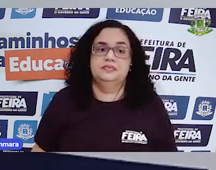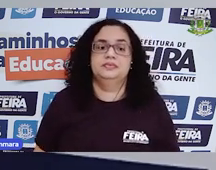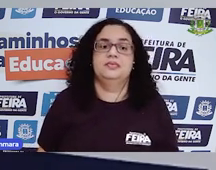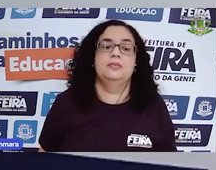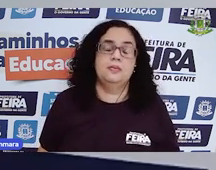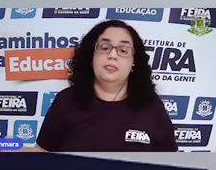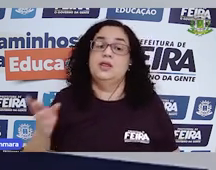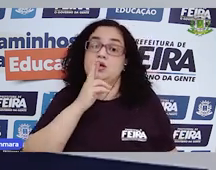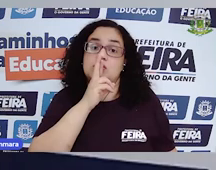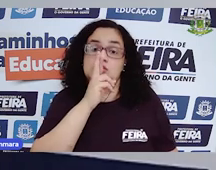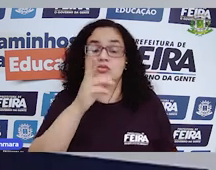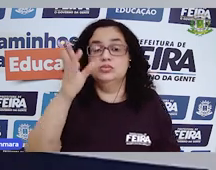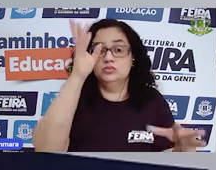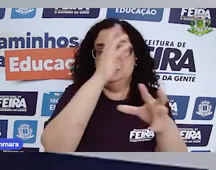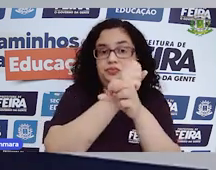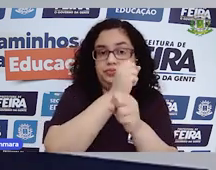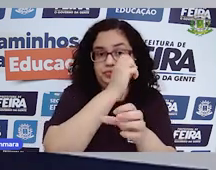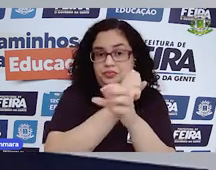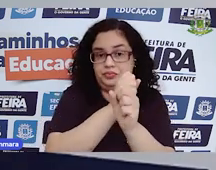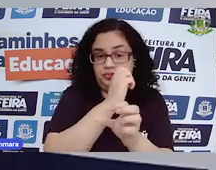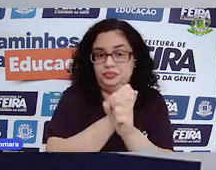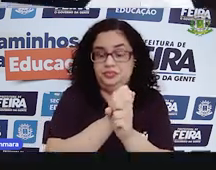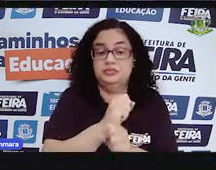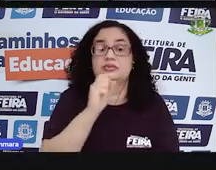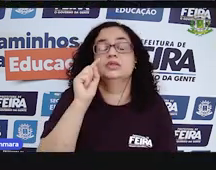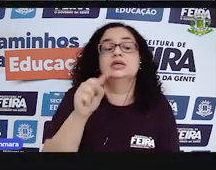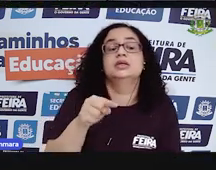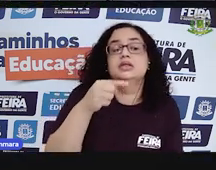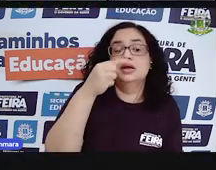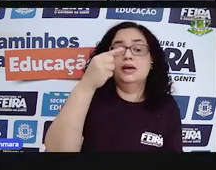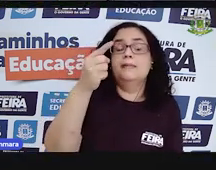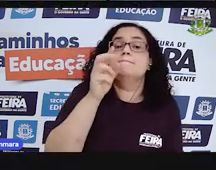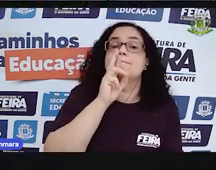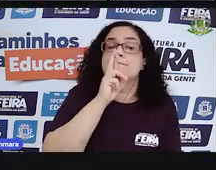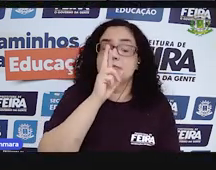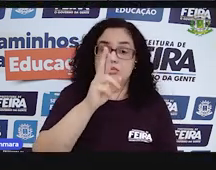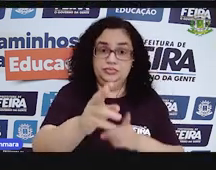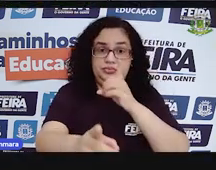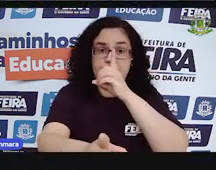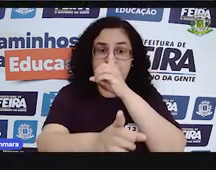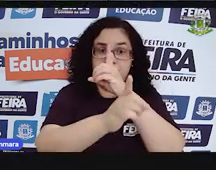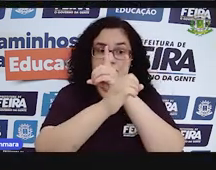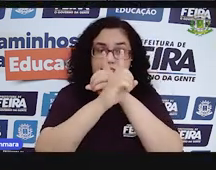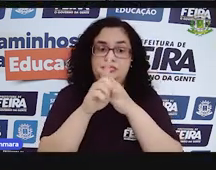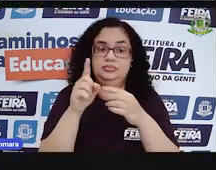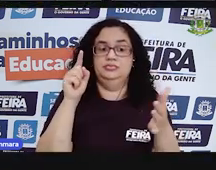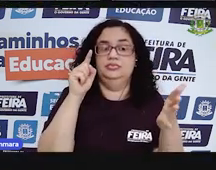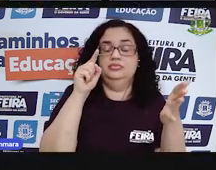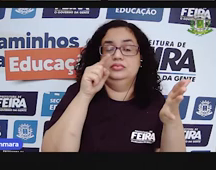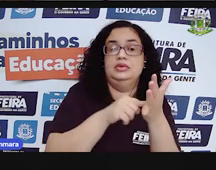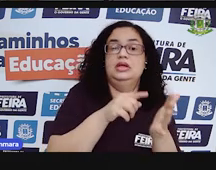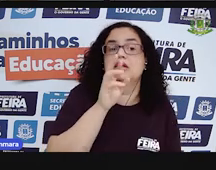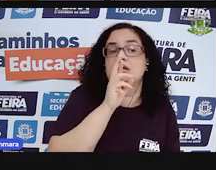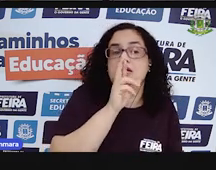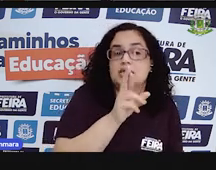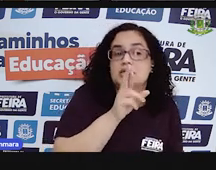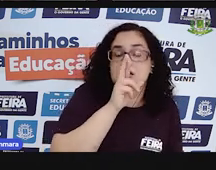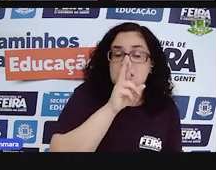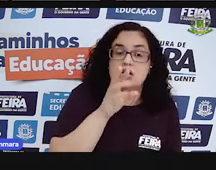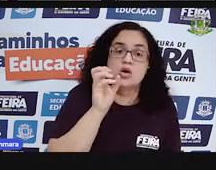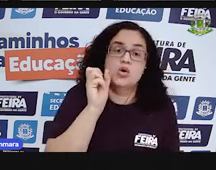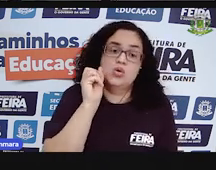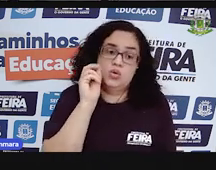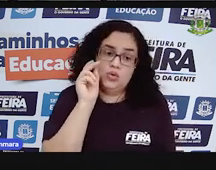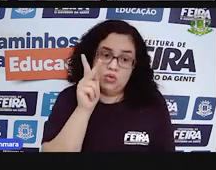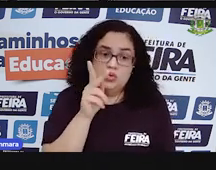Aí, venho e faço a conta aqui. Depois que eu fizer a conta aqui, eu chego aqui, ó, clico aqui e coloco a resposta. Tá bom? Eu